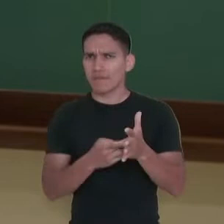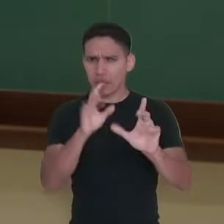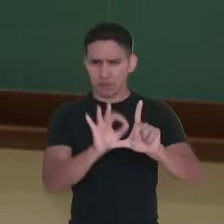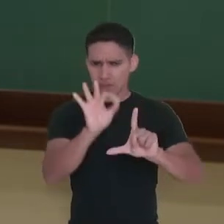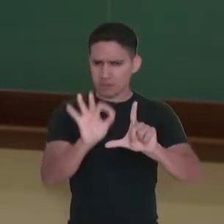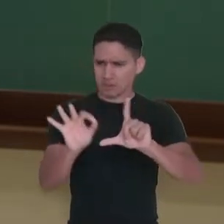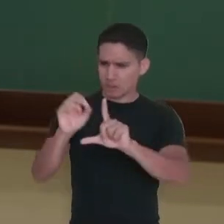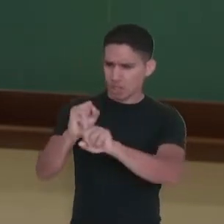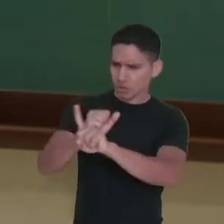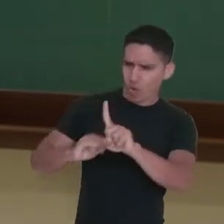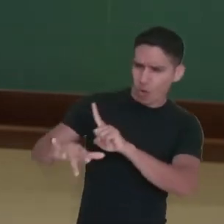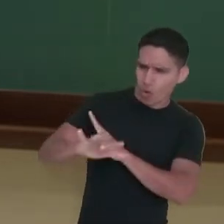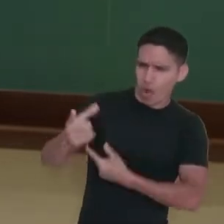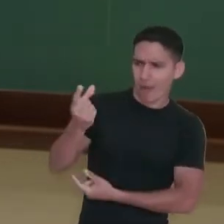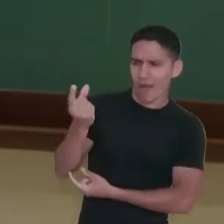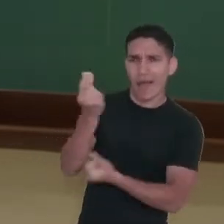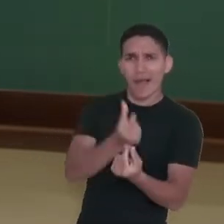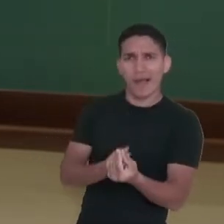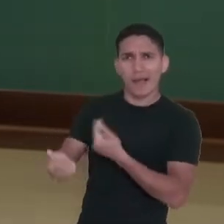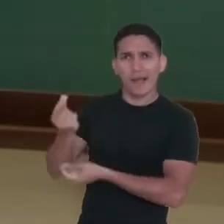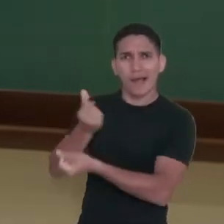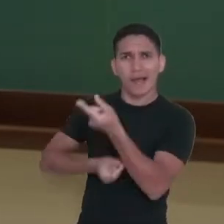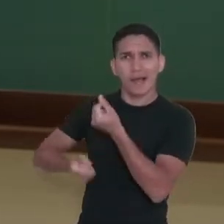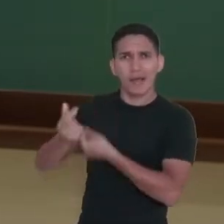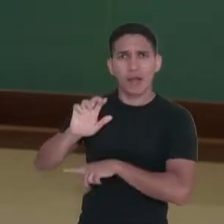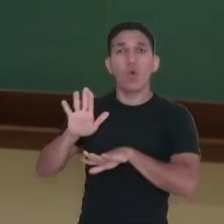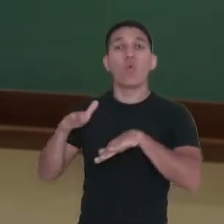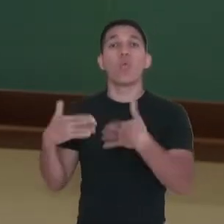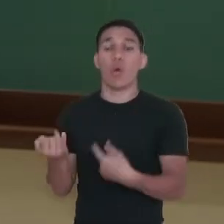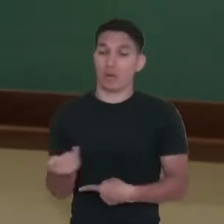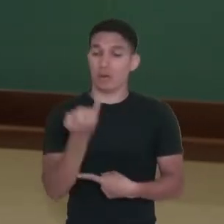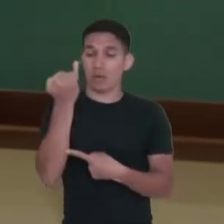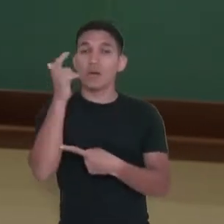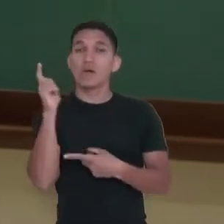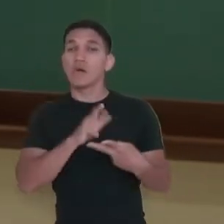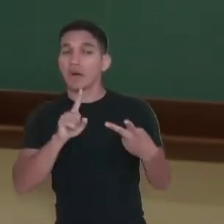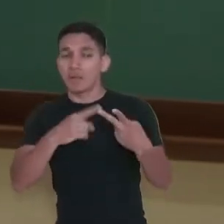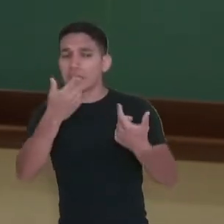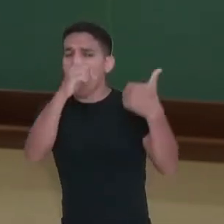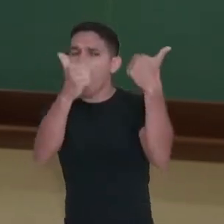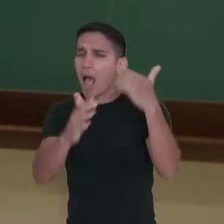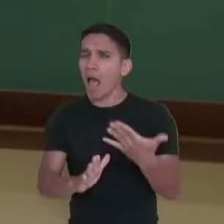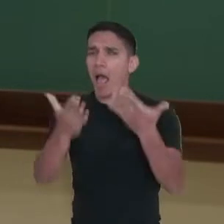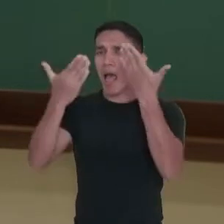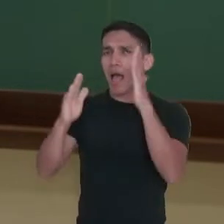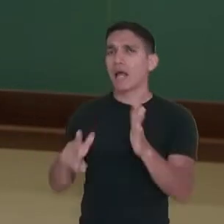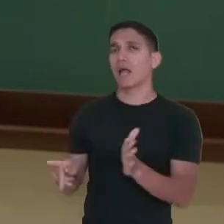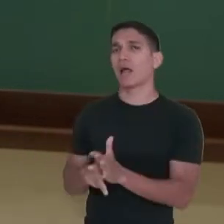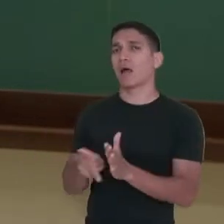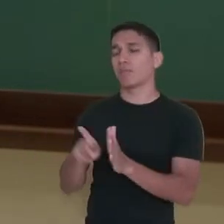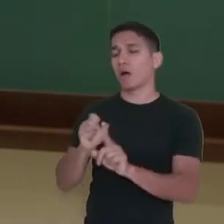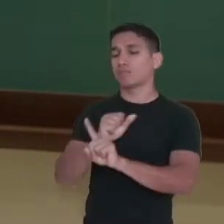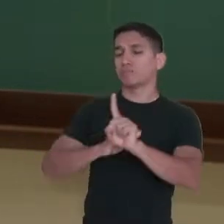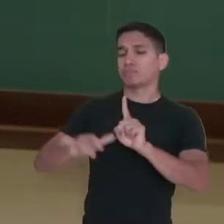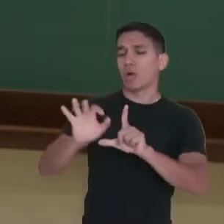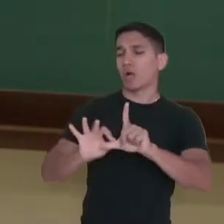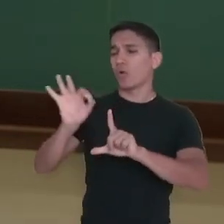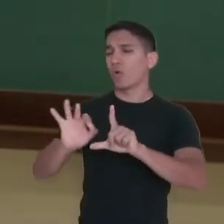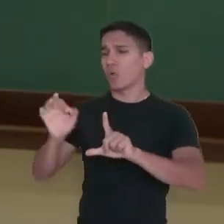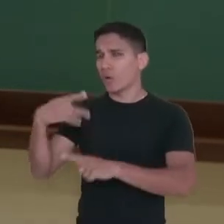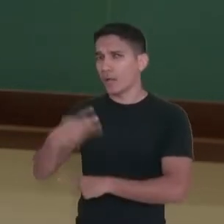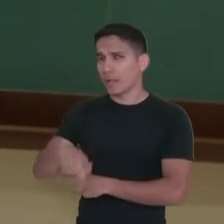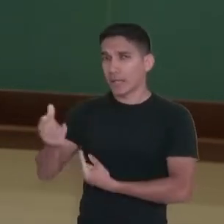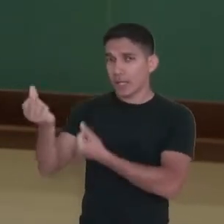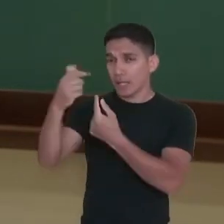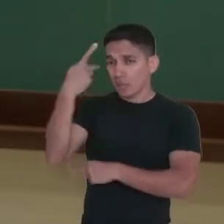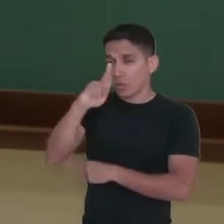socioeconômicos e qual a importância de analisar os indicadores socioeconômicos do Brasil? Então considerando